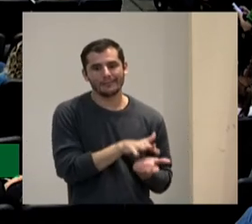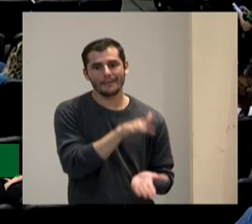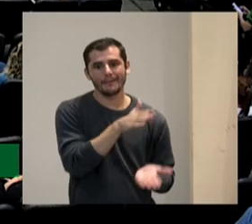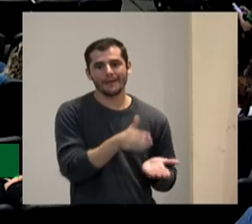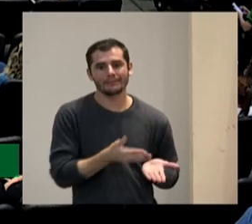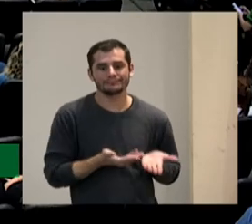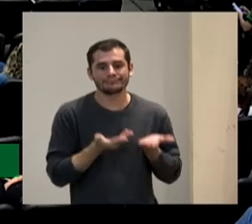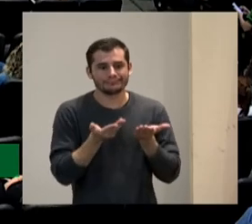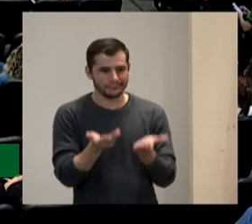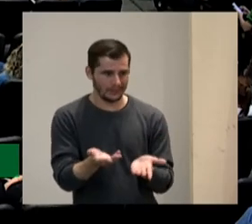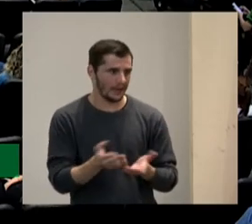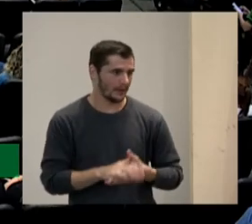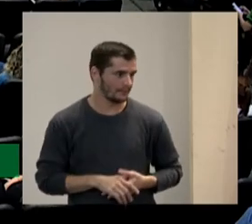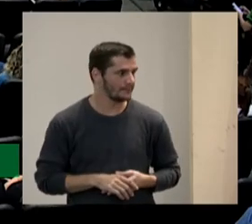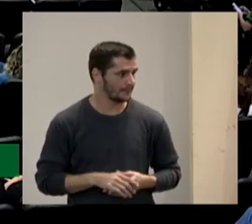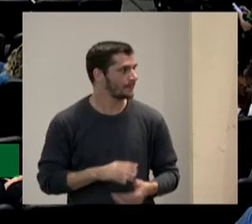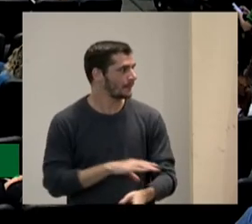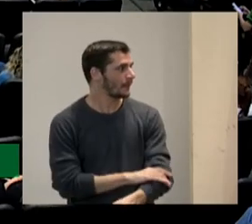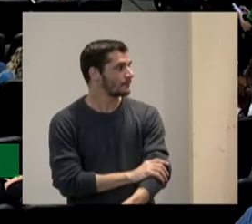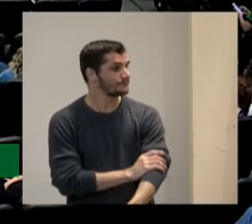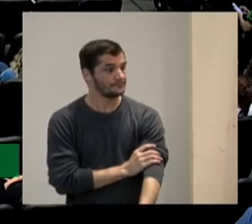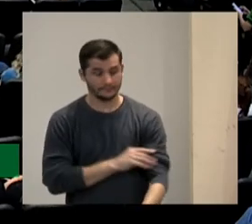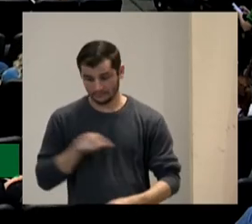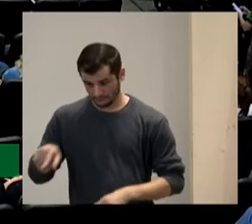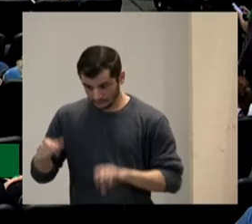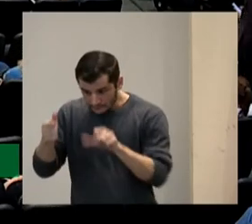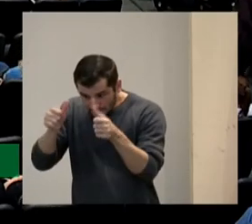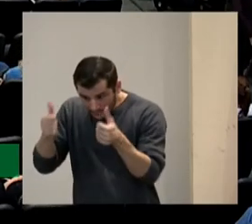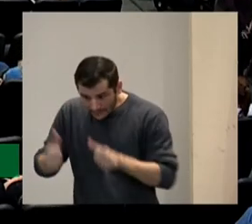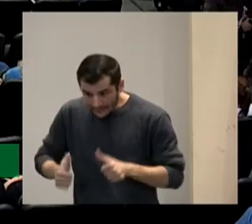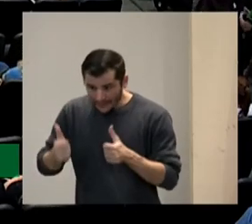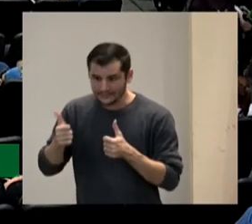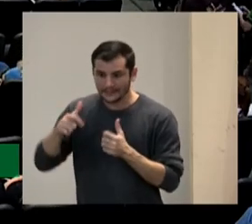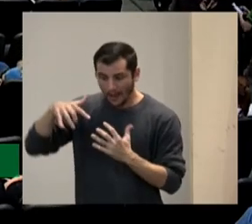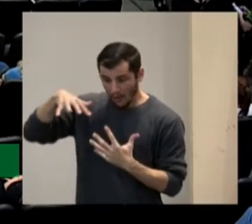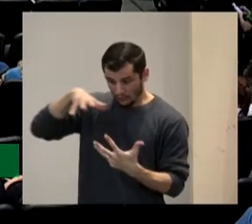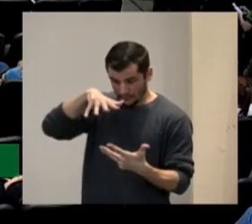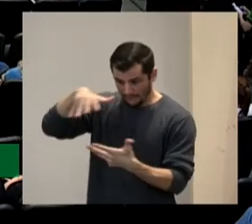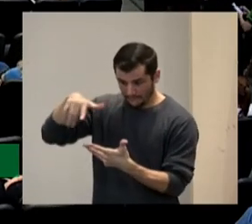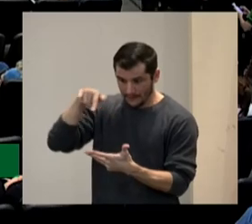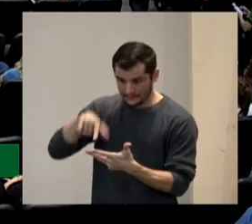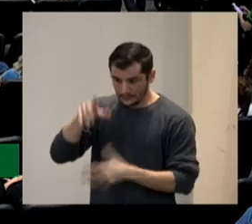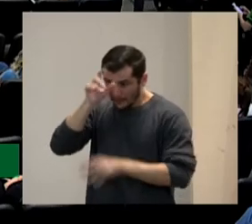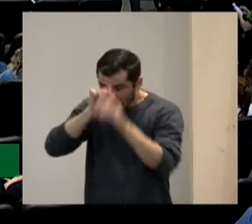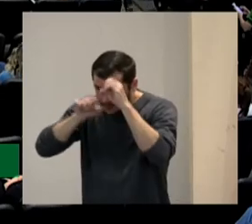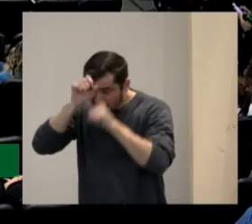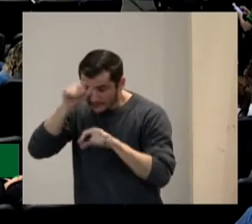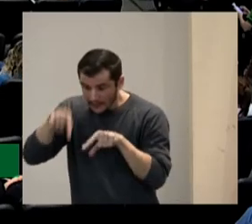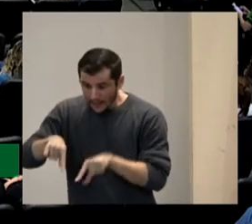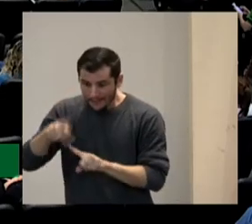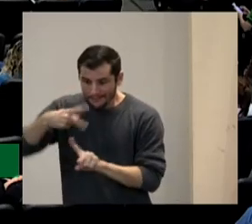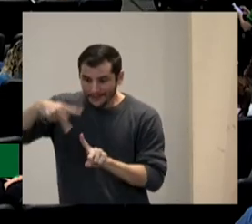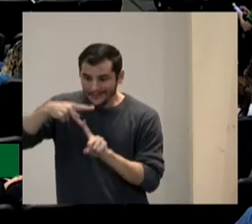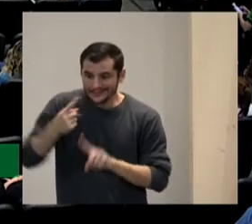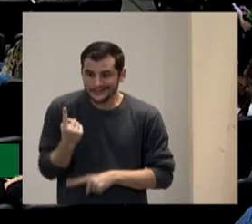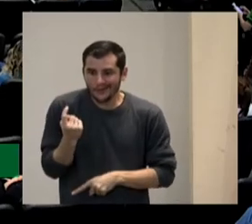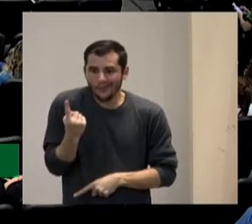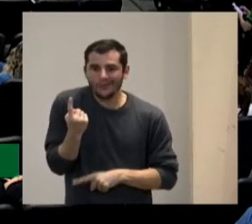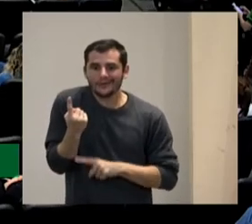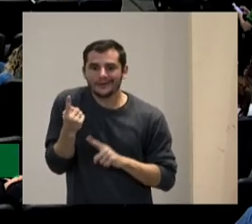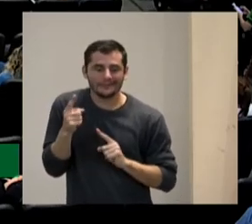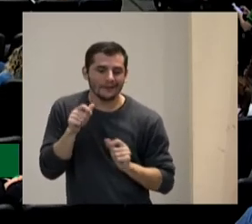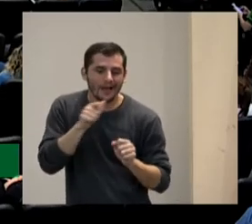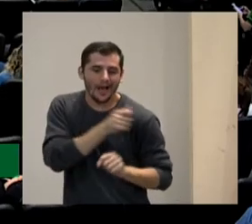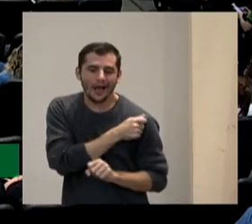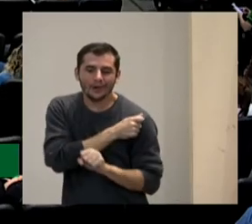diferentemente o desenho universal para aprendizagem é um único planejamento para todos os estudantes